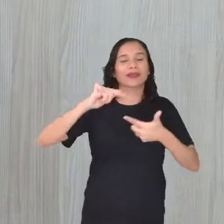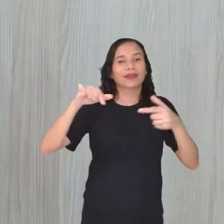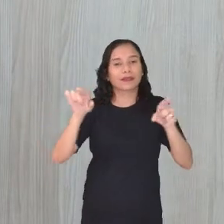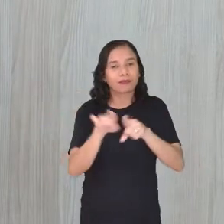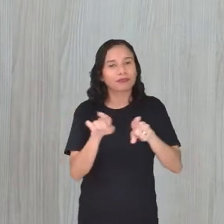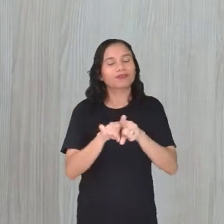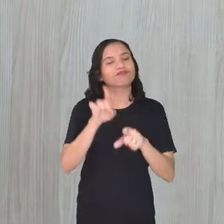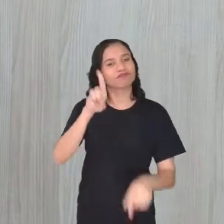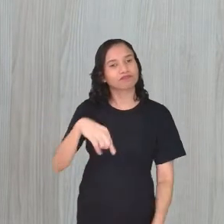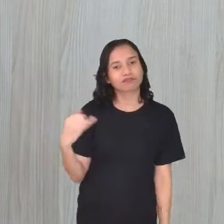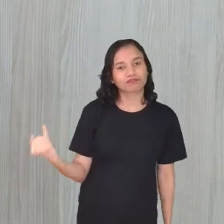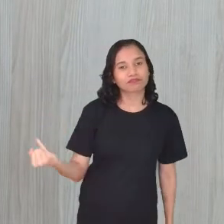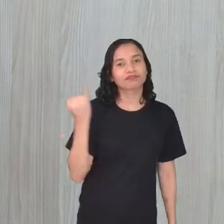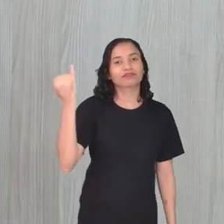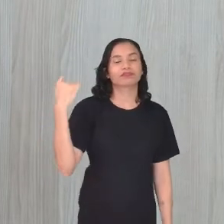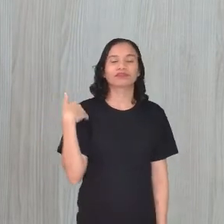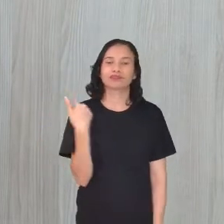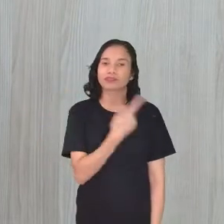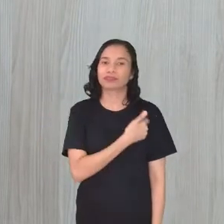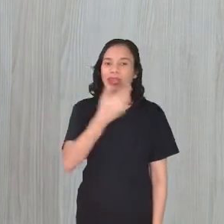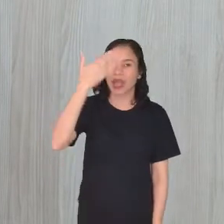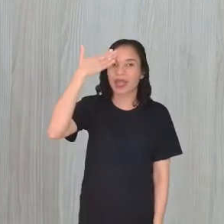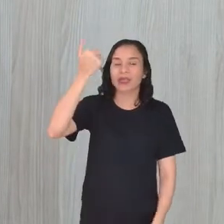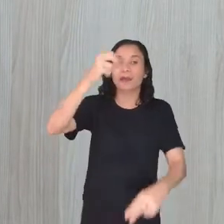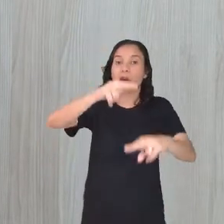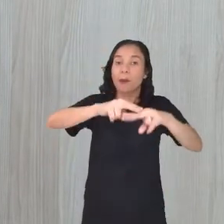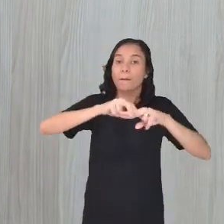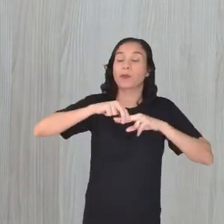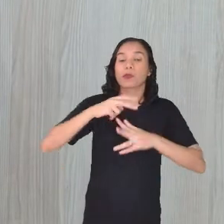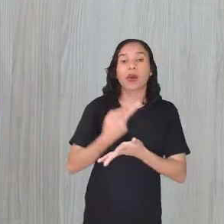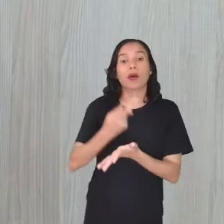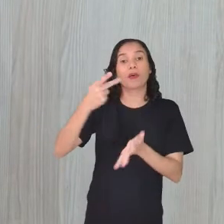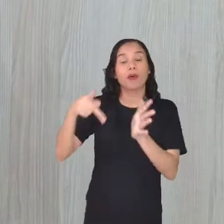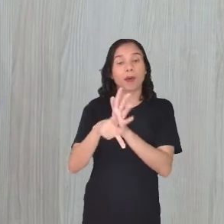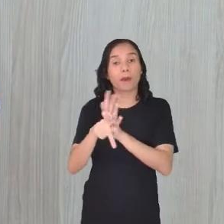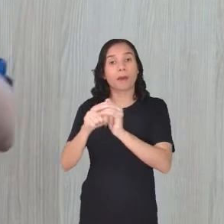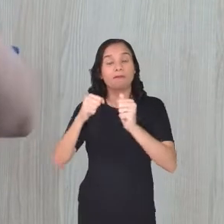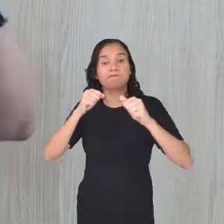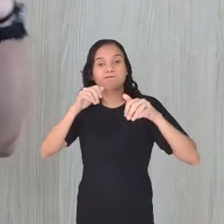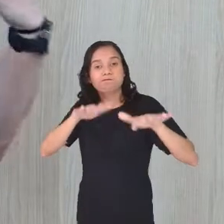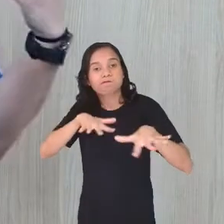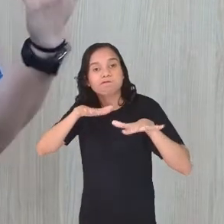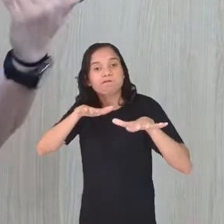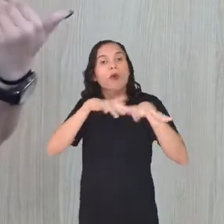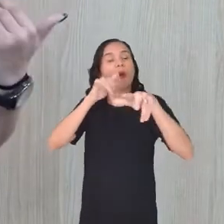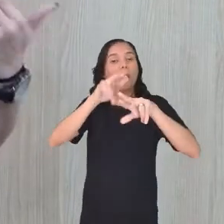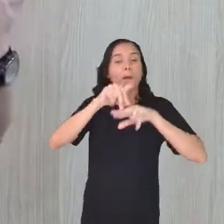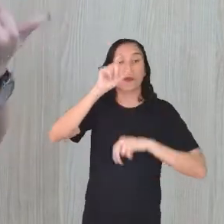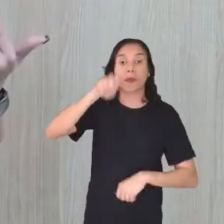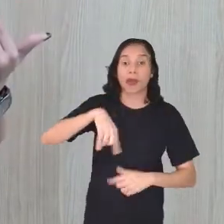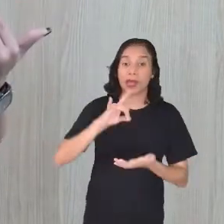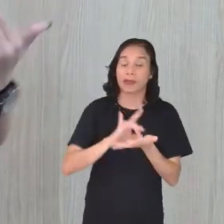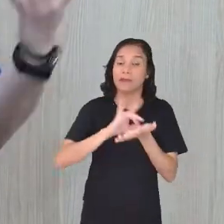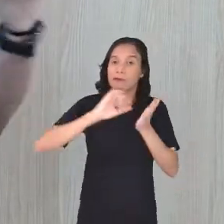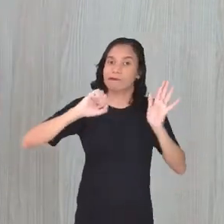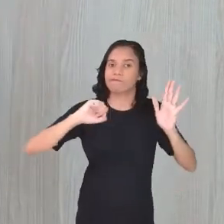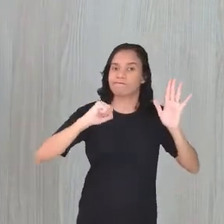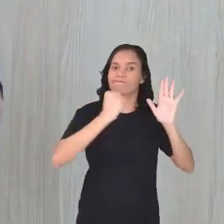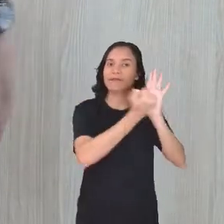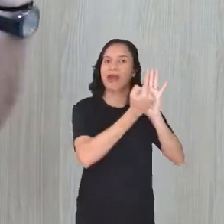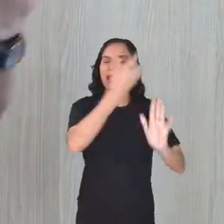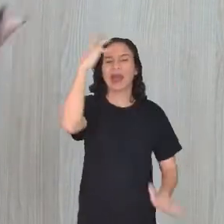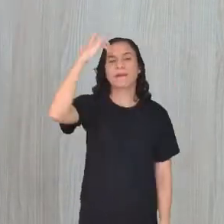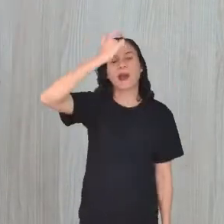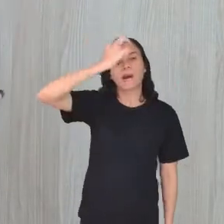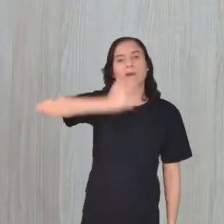Então, é importante que a gente saiba por que acontecem esses movimentos, né? E por que é tão emblemático ser